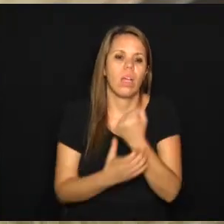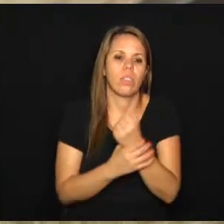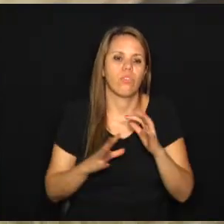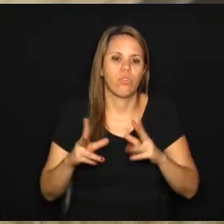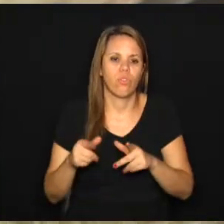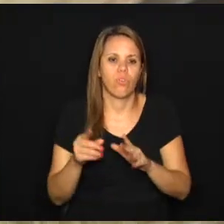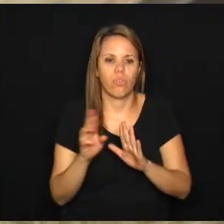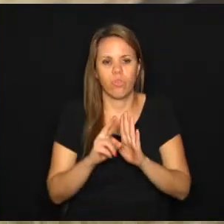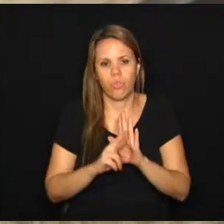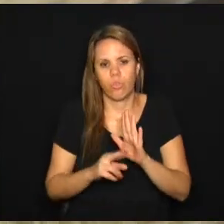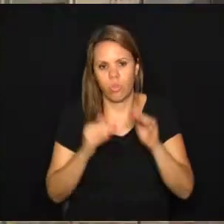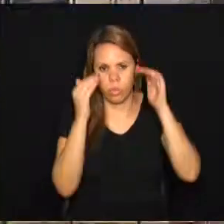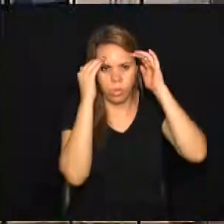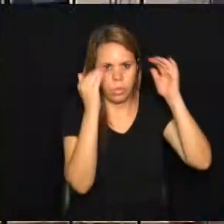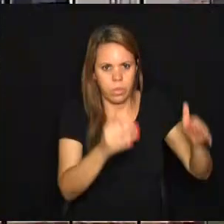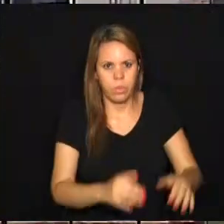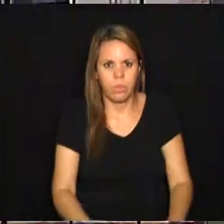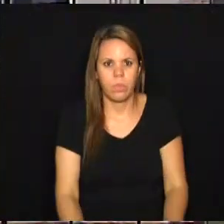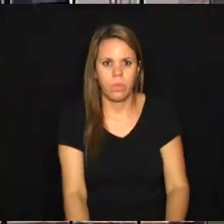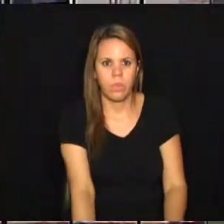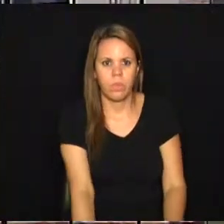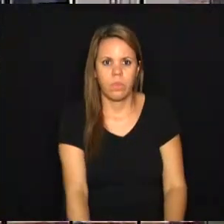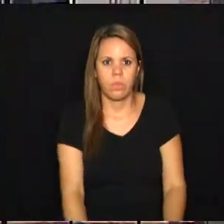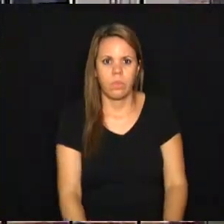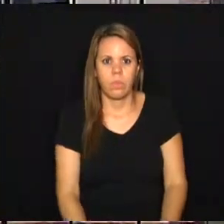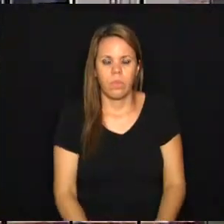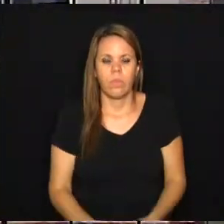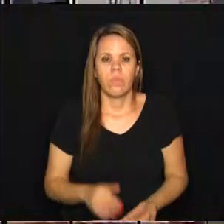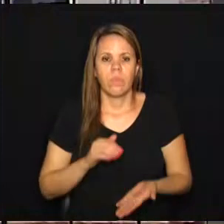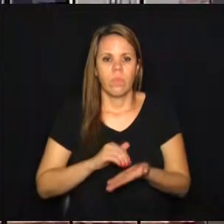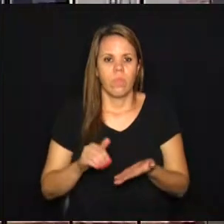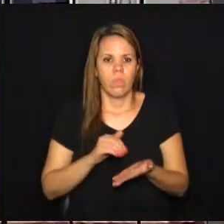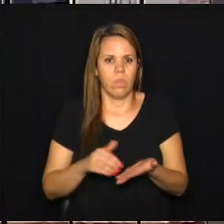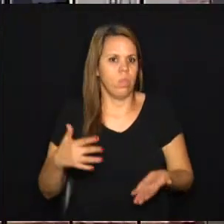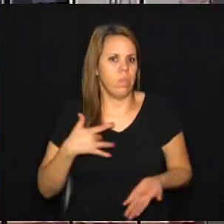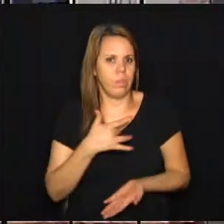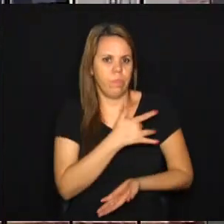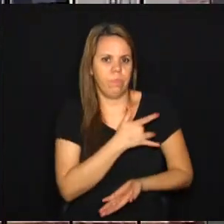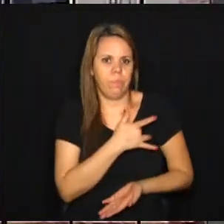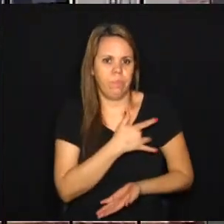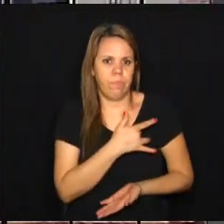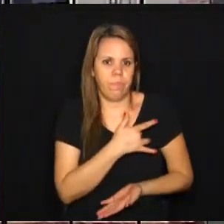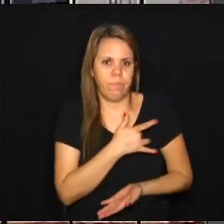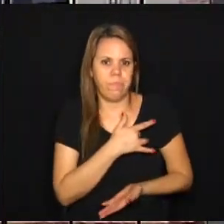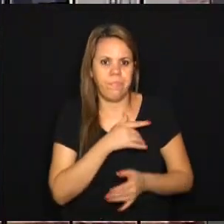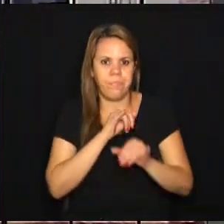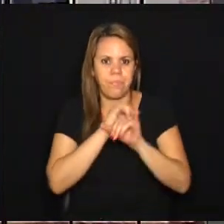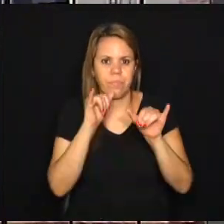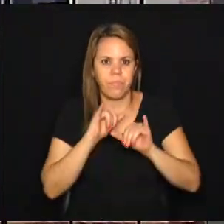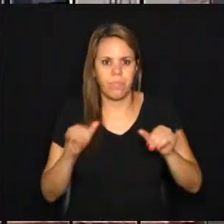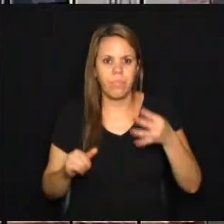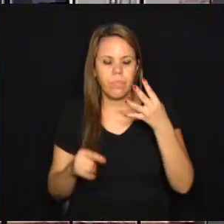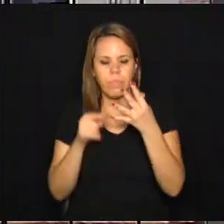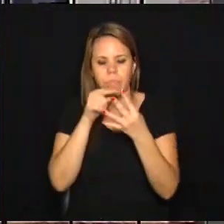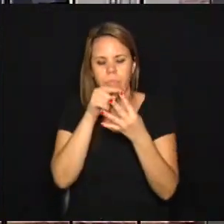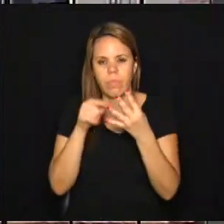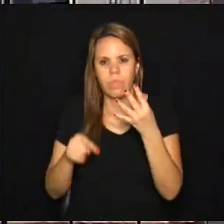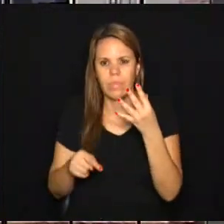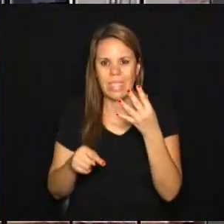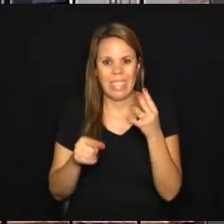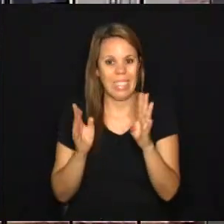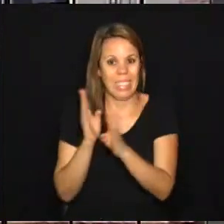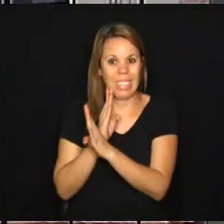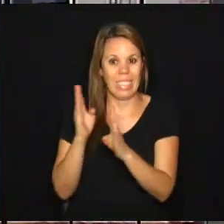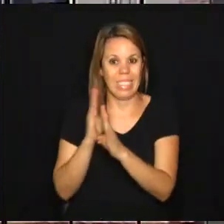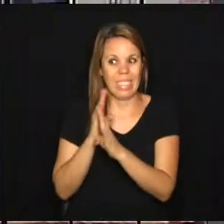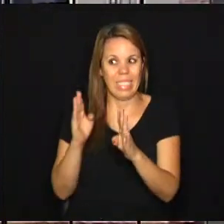todos os requisitos estivessem cumpridos. Olha só, a Secretaria de Saúde de Campinas divulgou quatro casos suspeitos